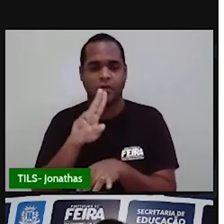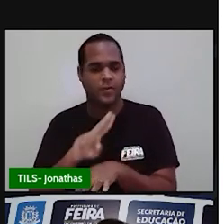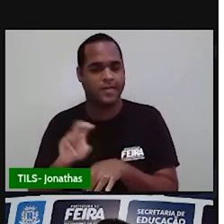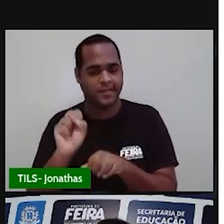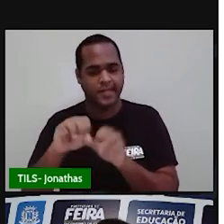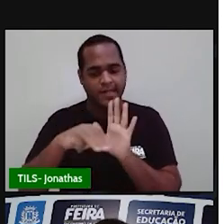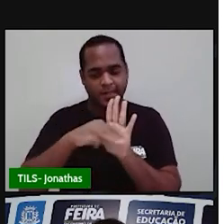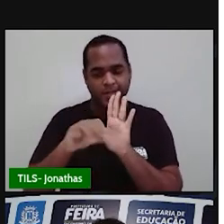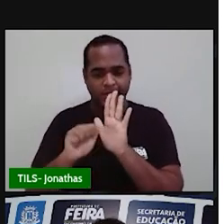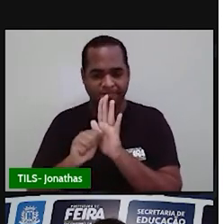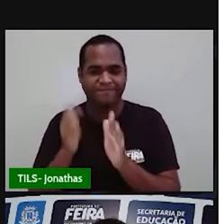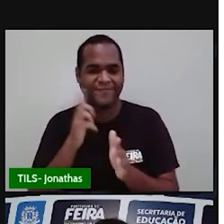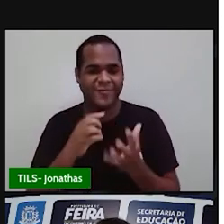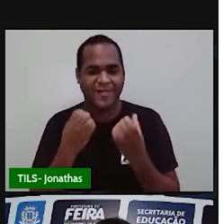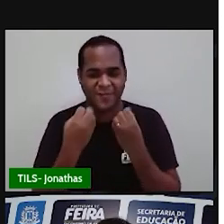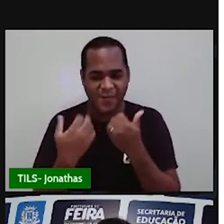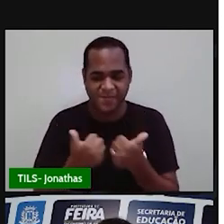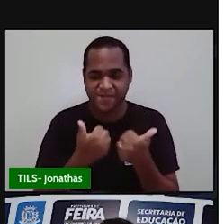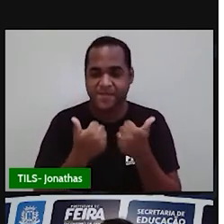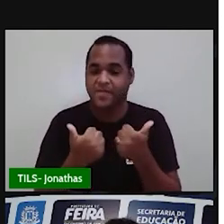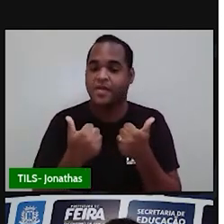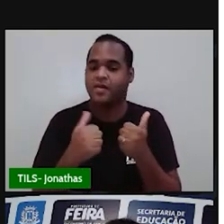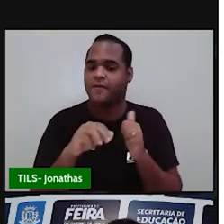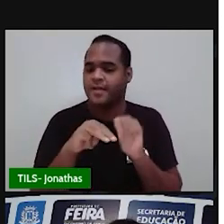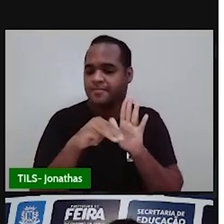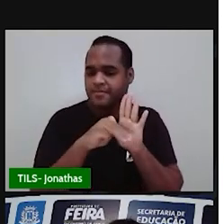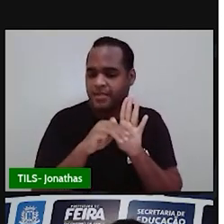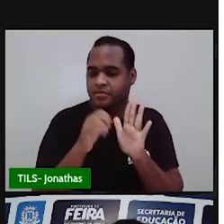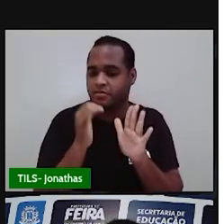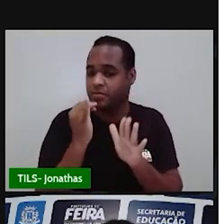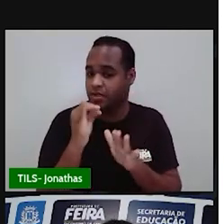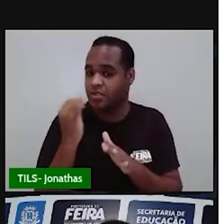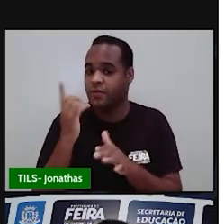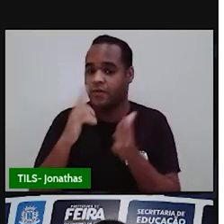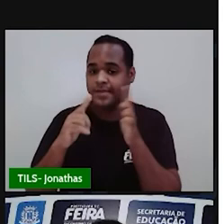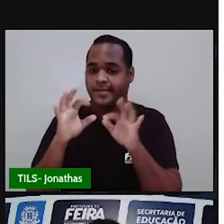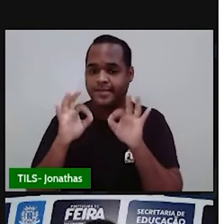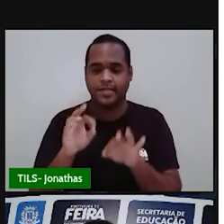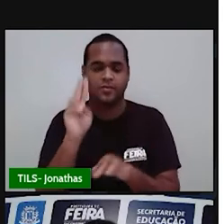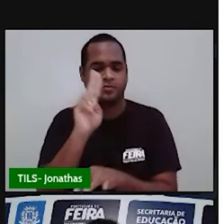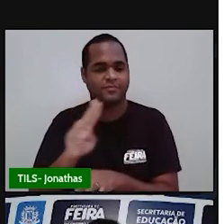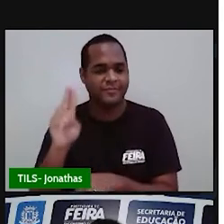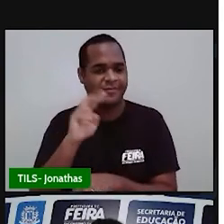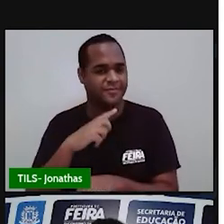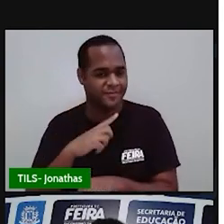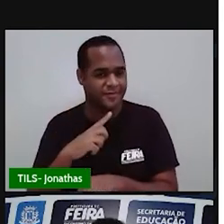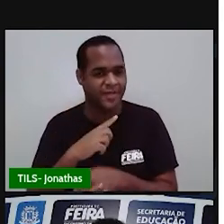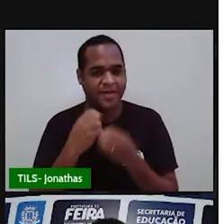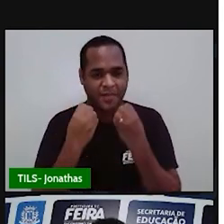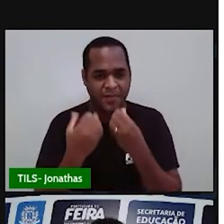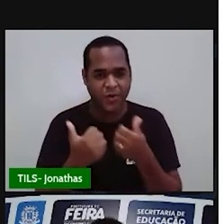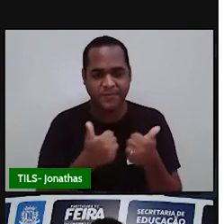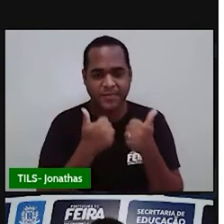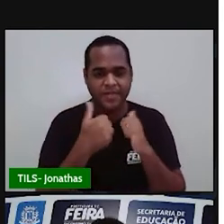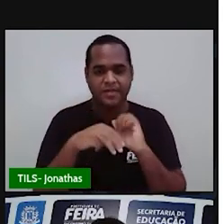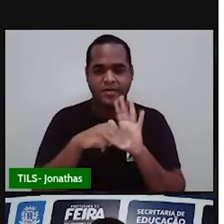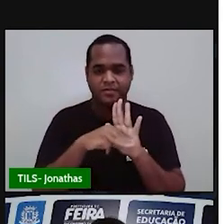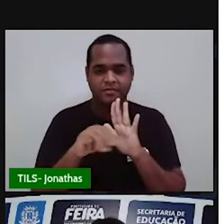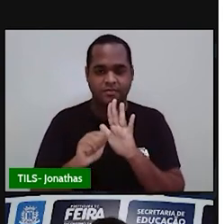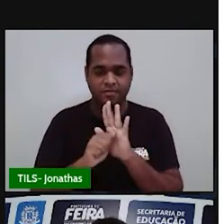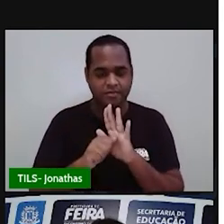aritmética. Média de consumo de energia elétrica, vamos usar aí a média aritmética.